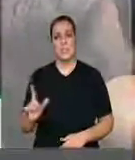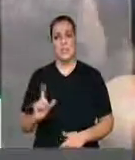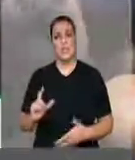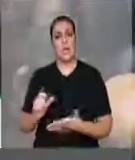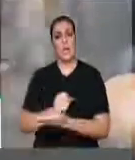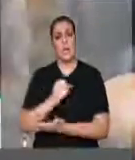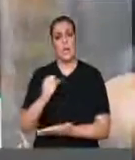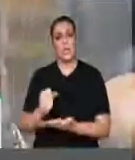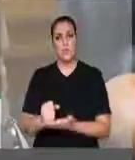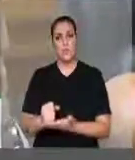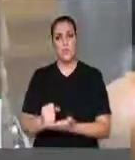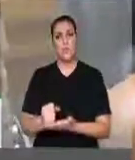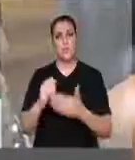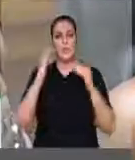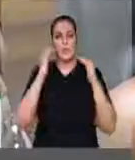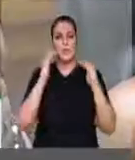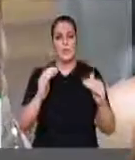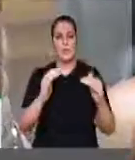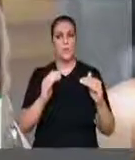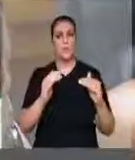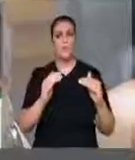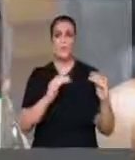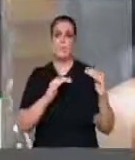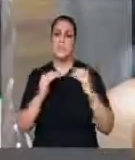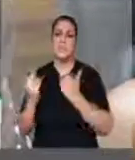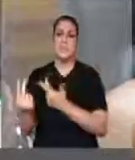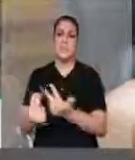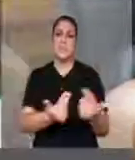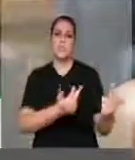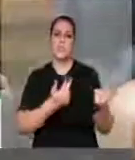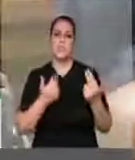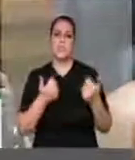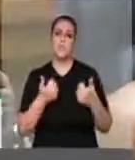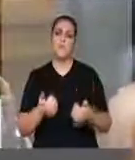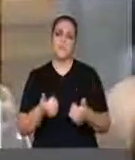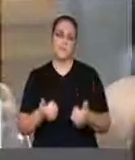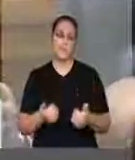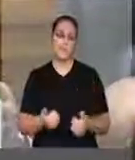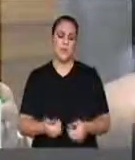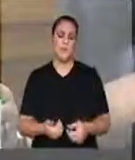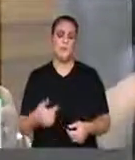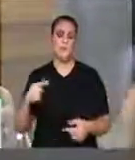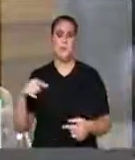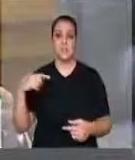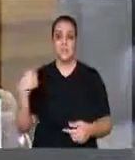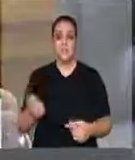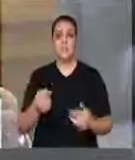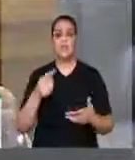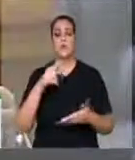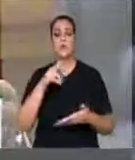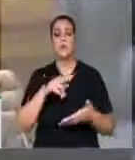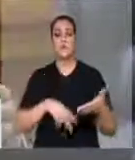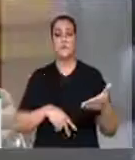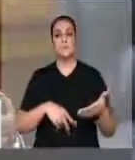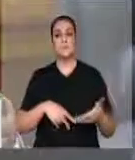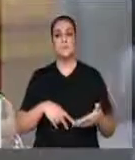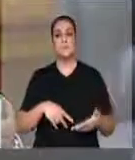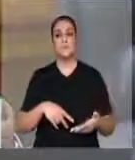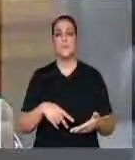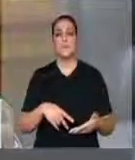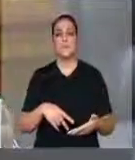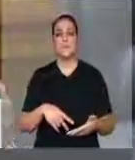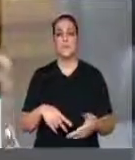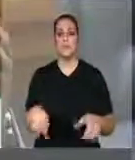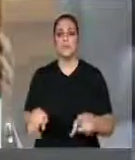obedecer a cláusulas uniformes. E, depois, prosseguindo, desde a